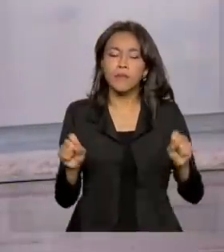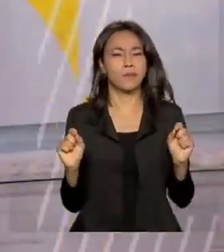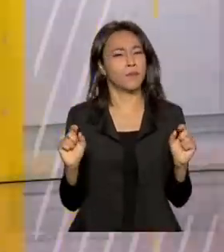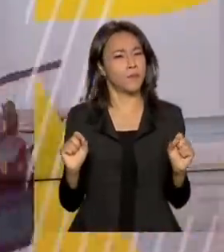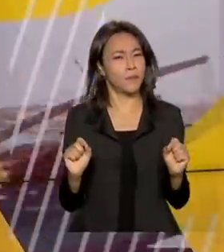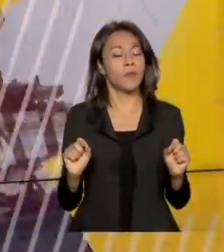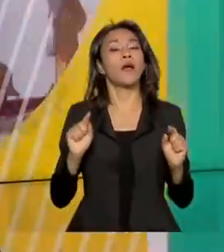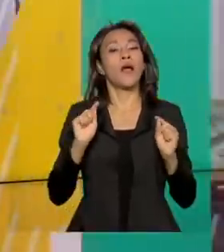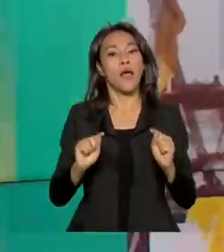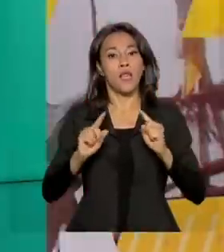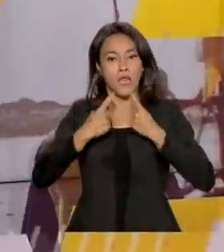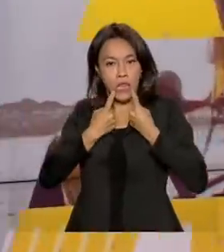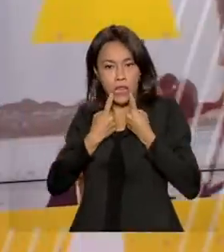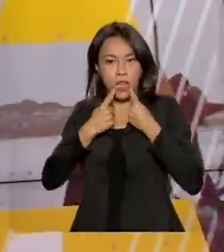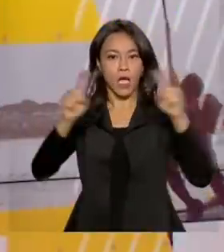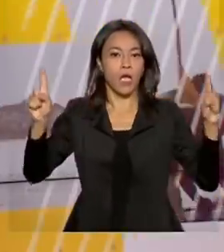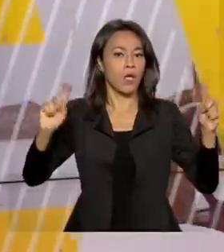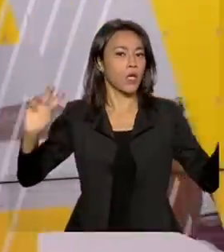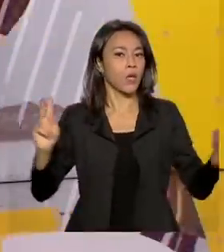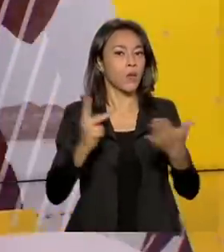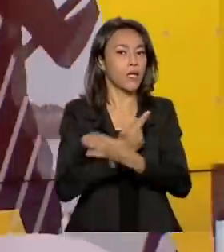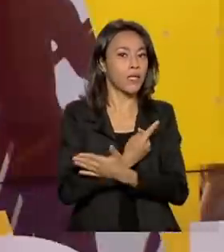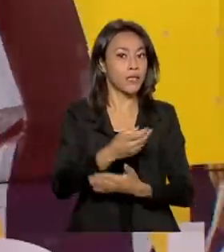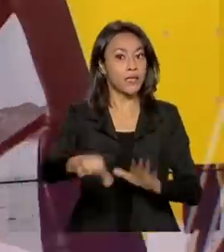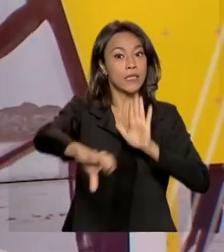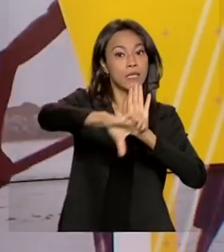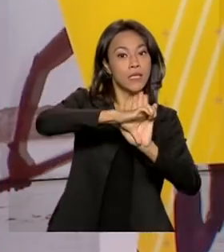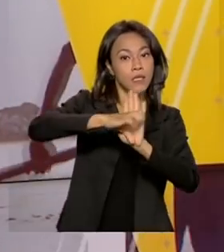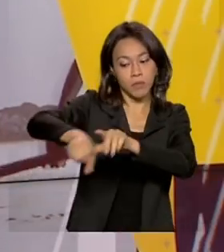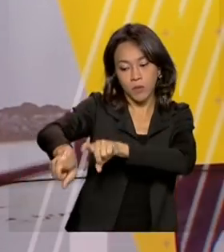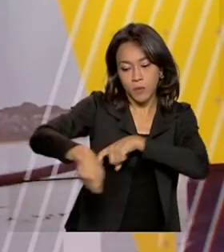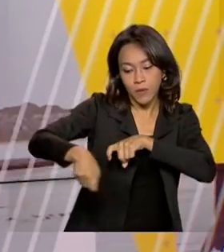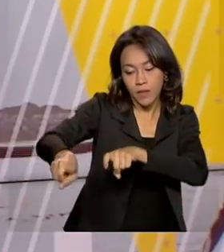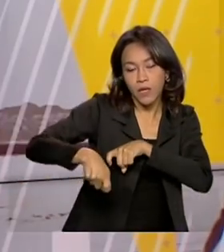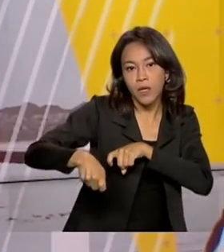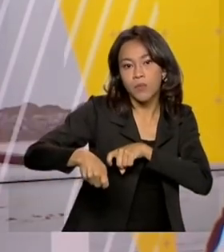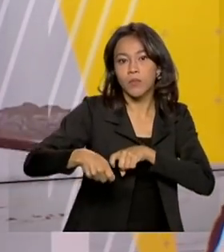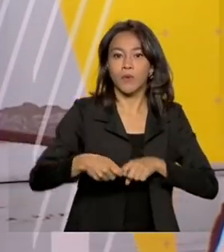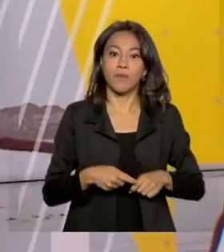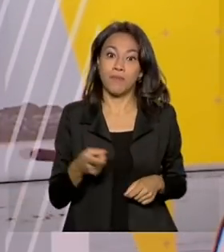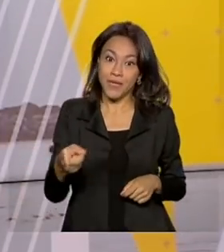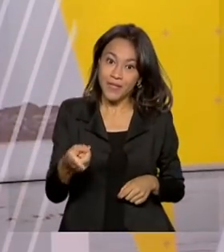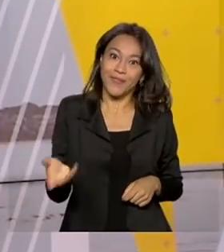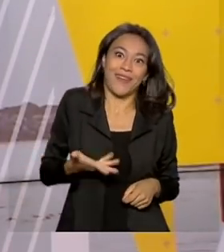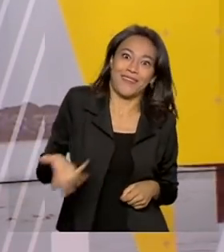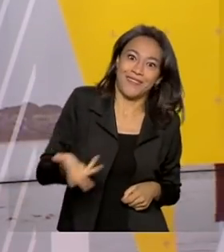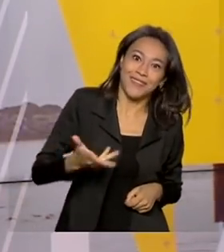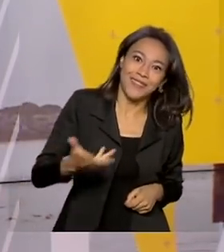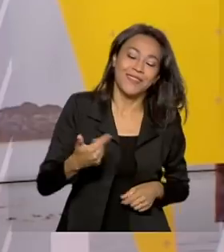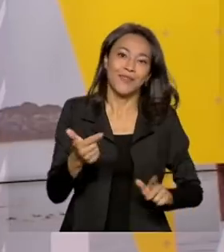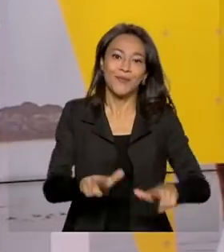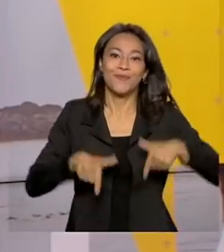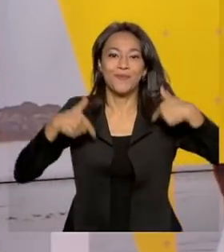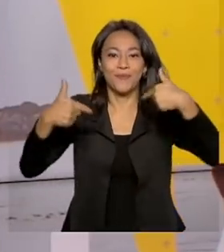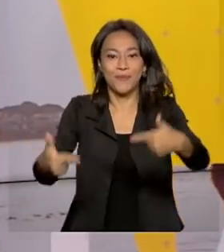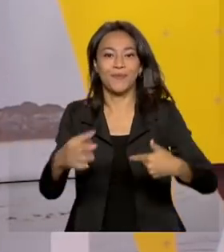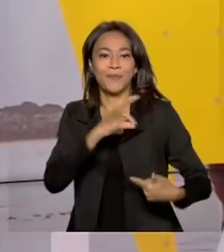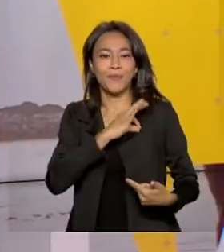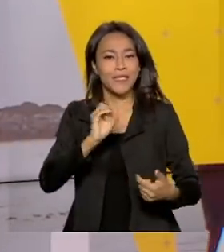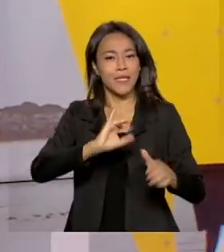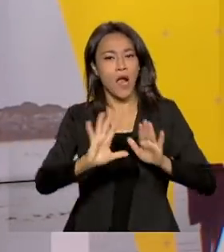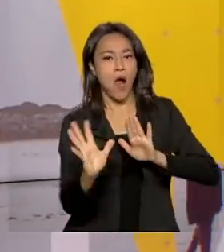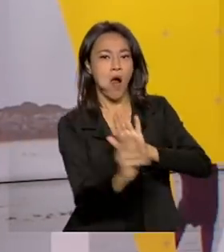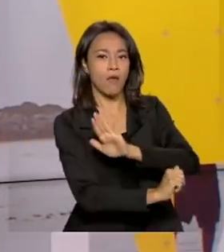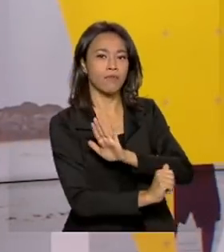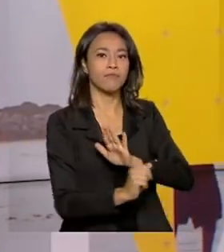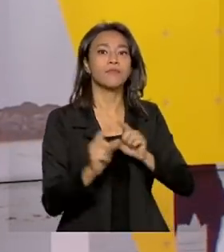a denúncias de crimes no campo. O Sinal Agro agiliza a ação policial no caso de furto e roubo